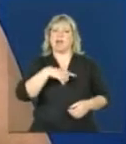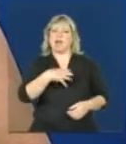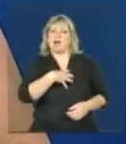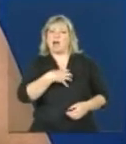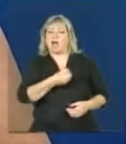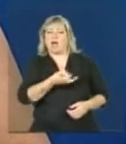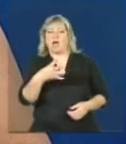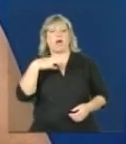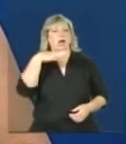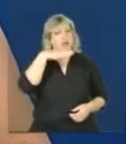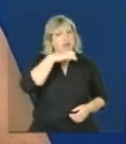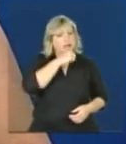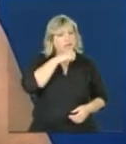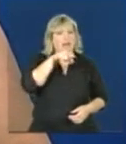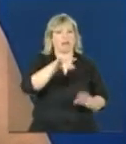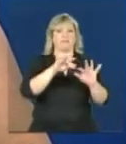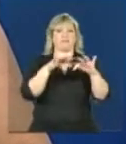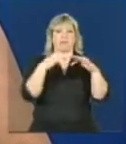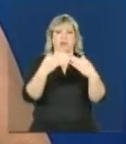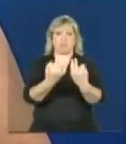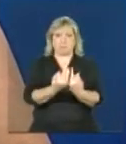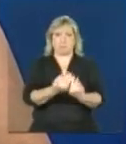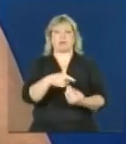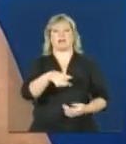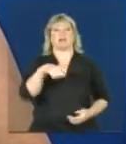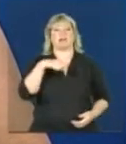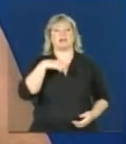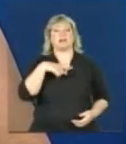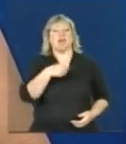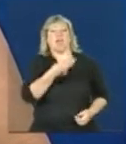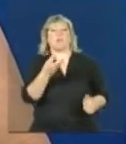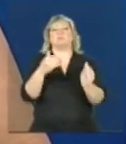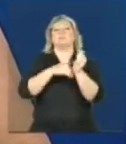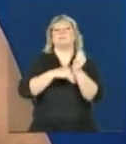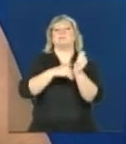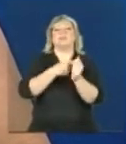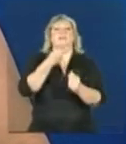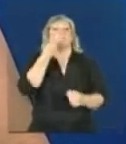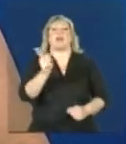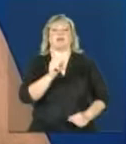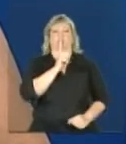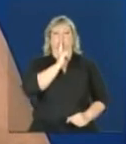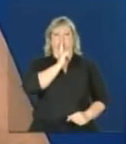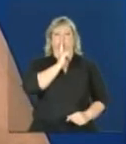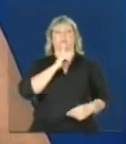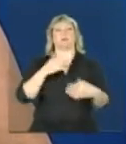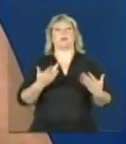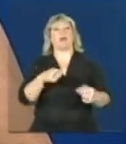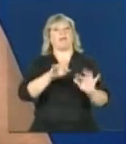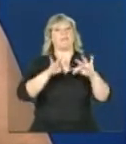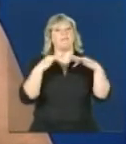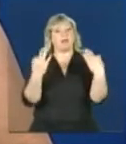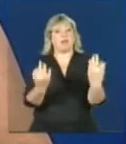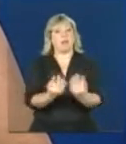impressão de que aquela família, na verdade, está omitindo uma informação. E as famílias, elas devem ser